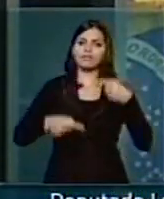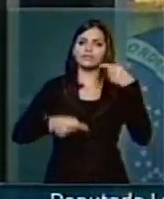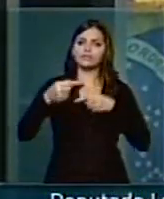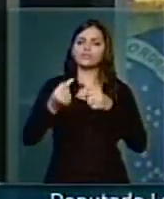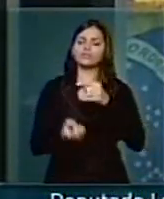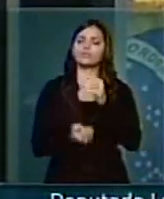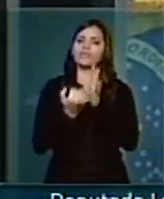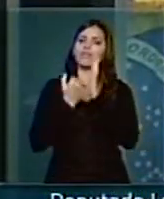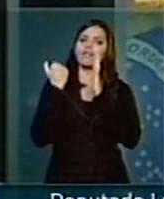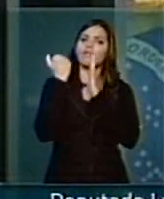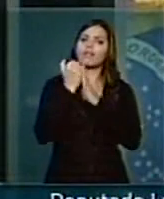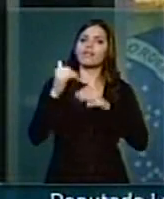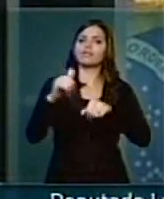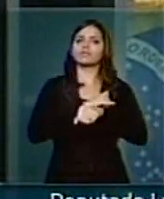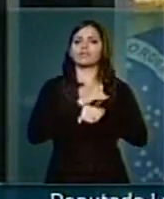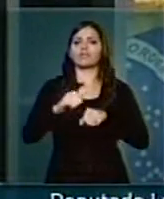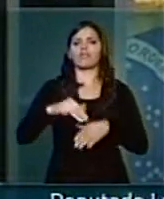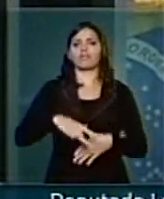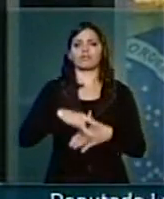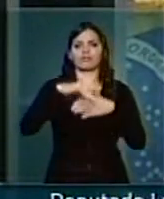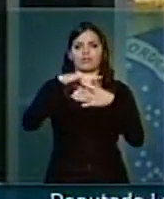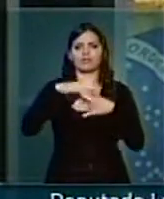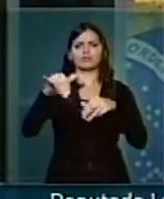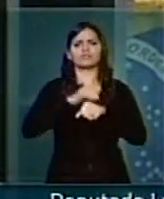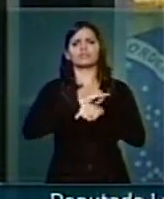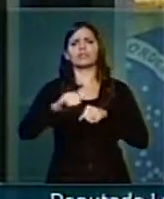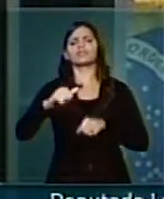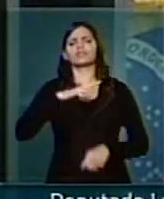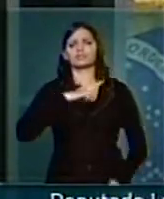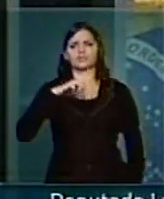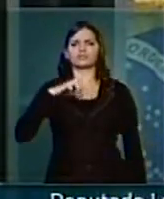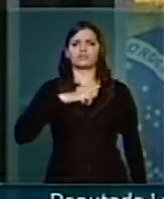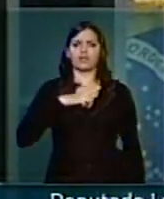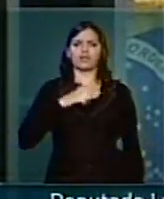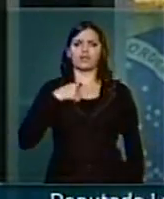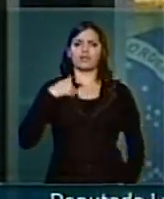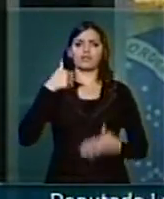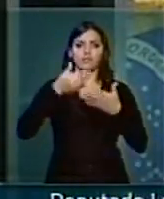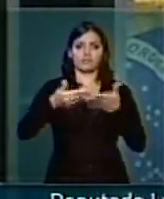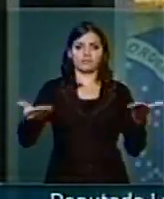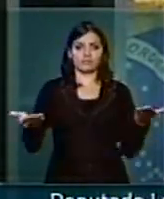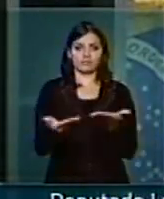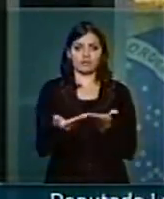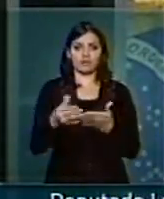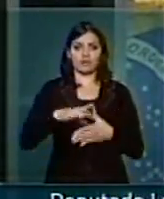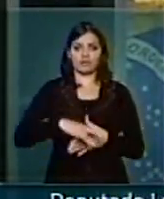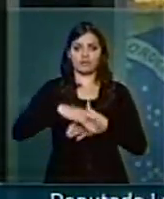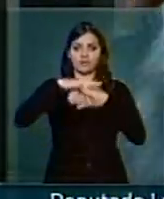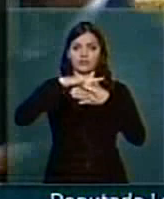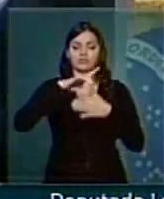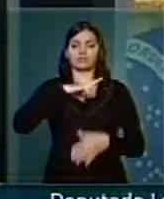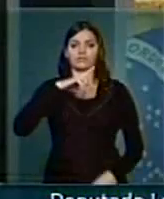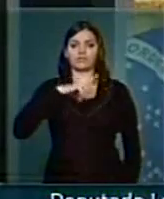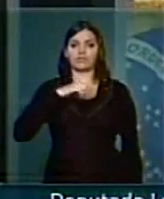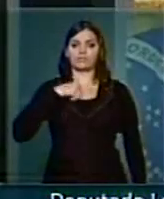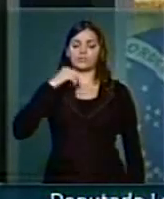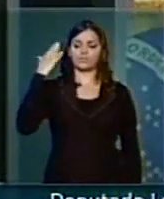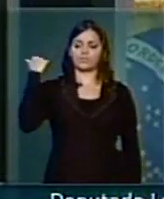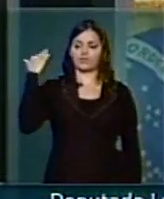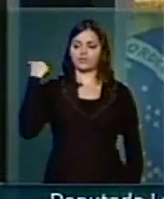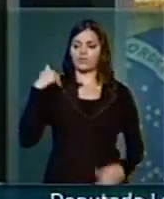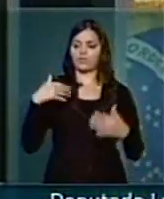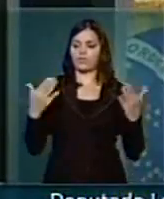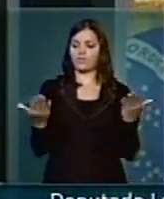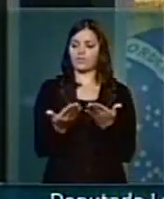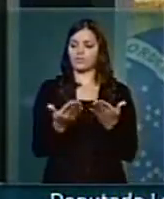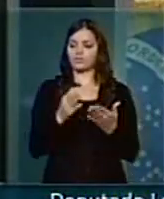com estratégia e com liderança. Estratégia nós estamos tendo nos últimos tempos. Liderança tivemos no passado e hoje,